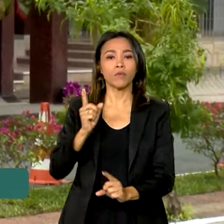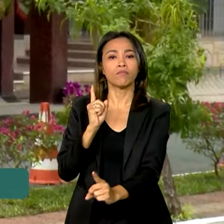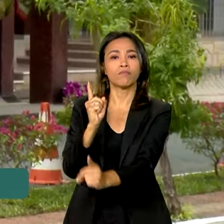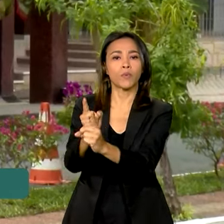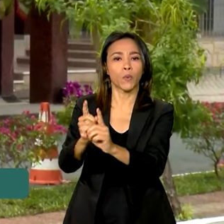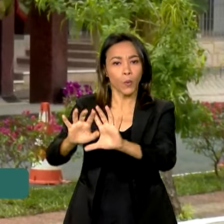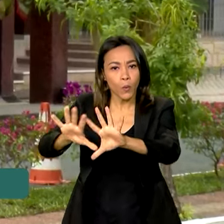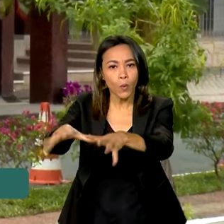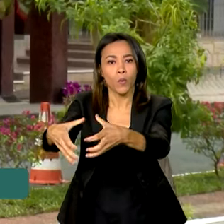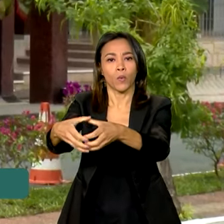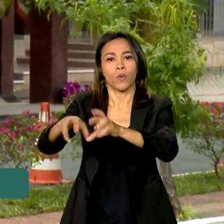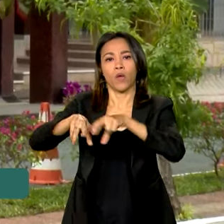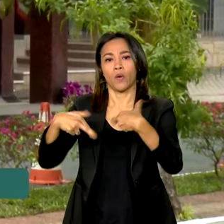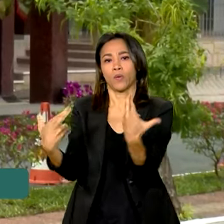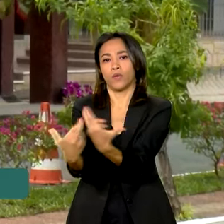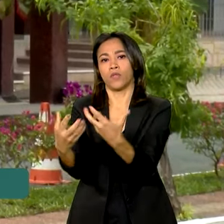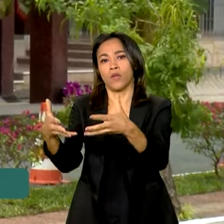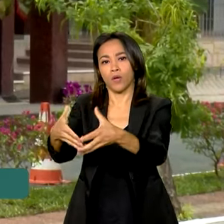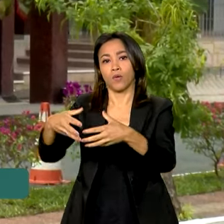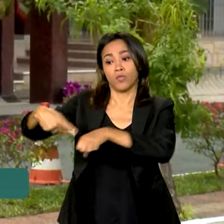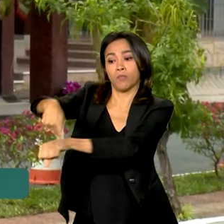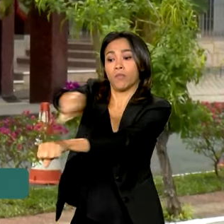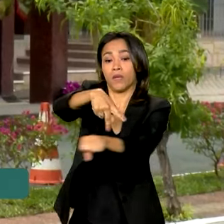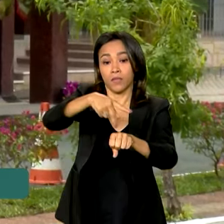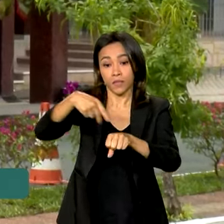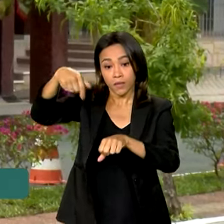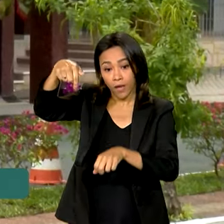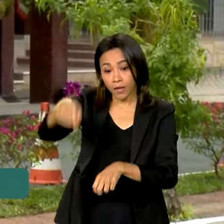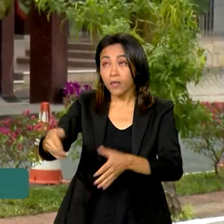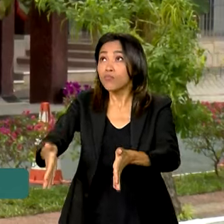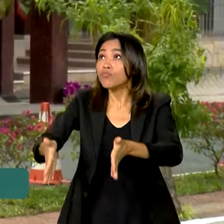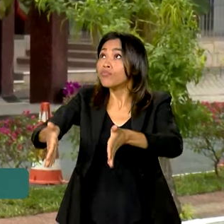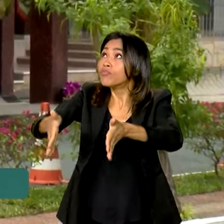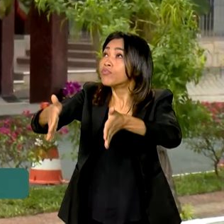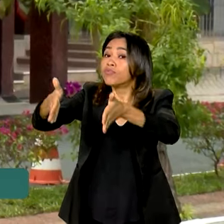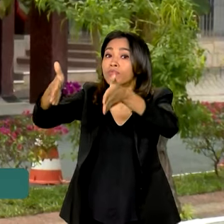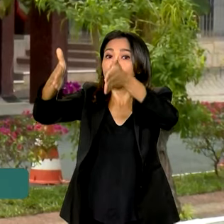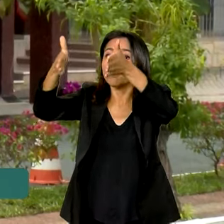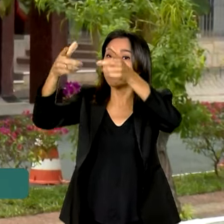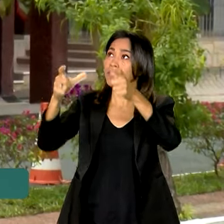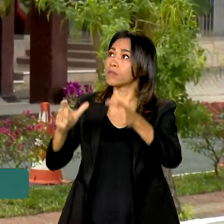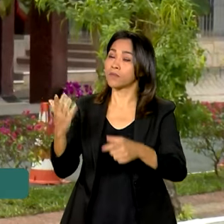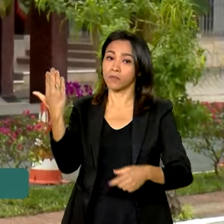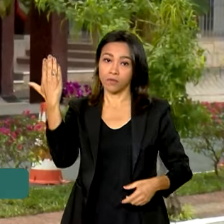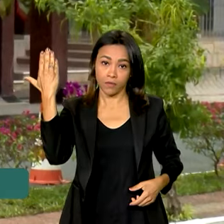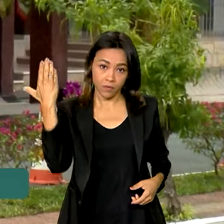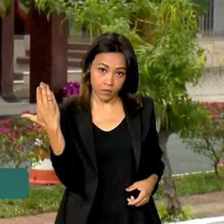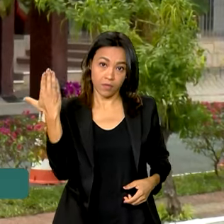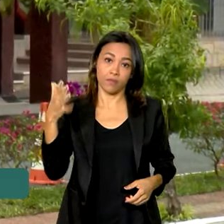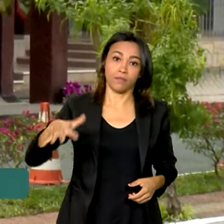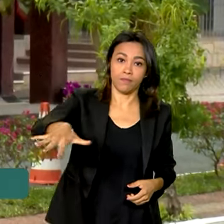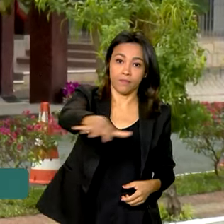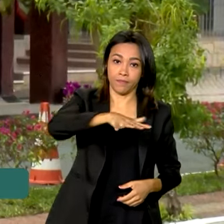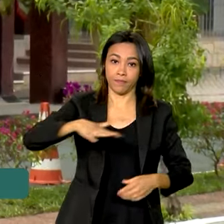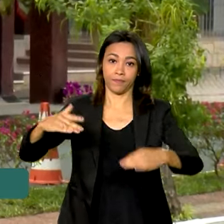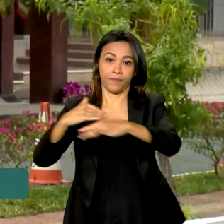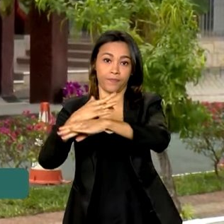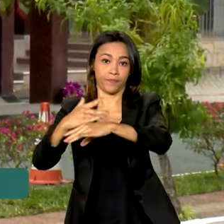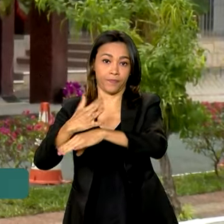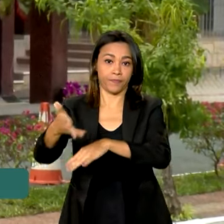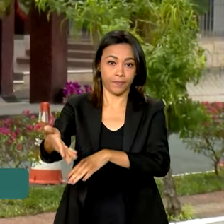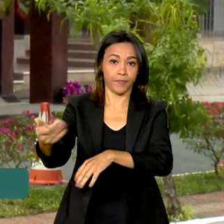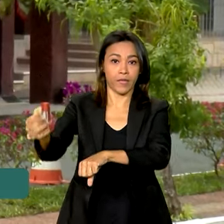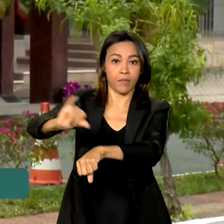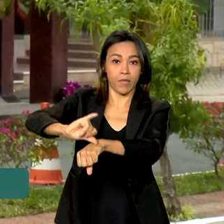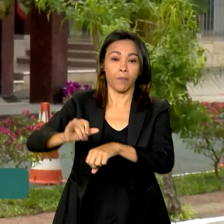de Estado do Mercosul, encontro que acontece aqui no prédio histórico de Porto, na região central da capital paraguaia. A